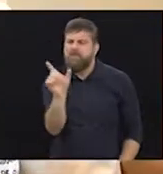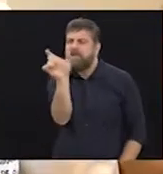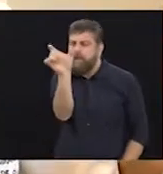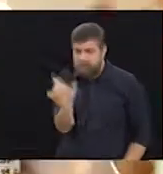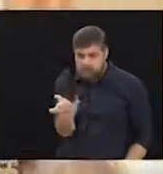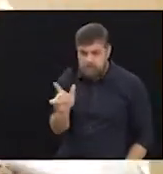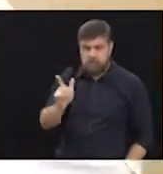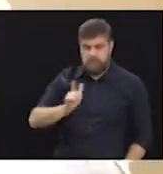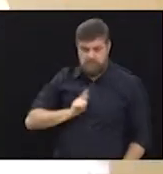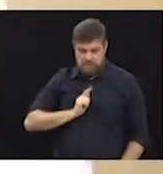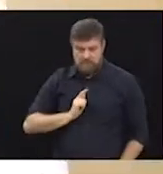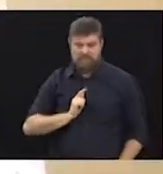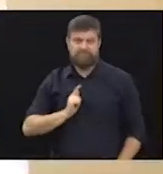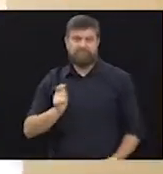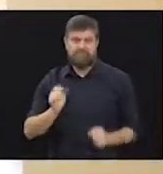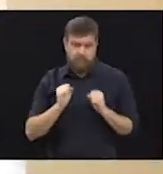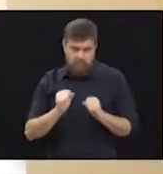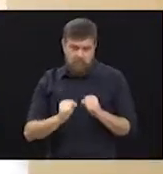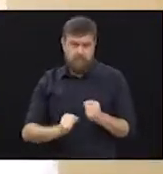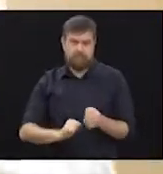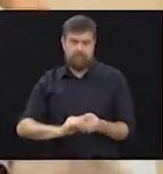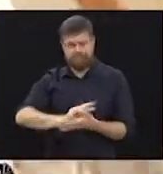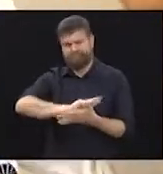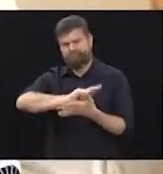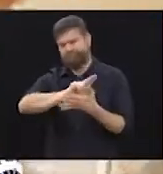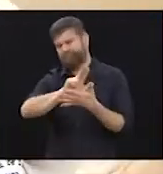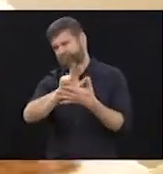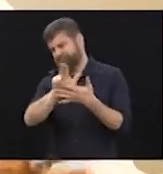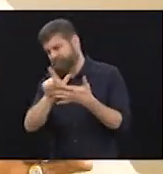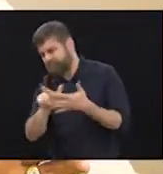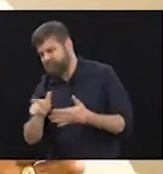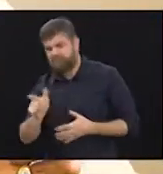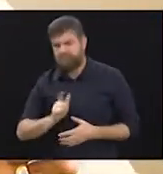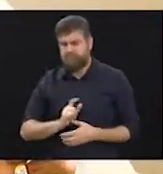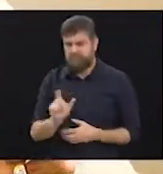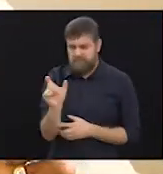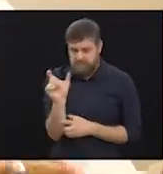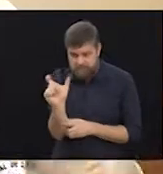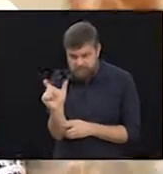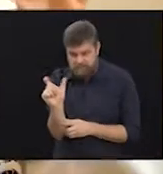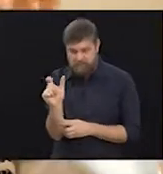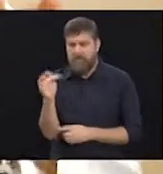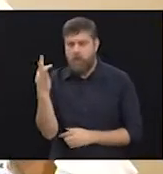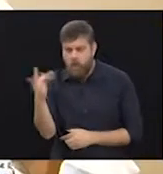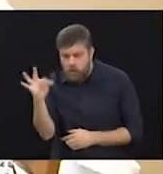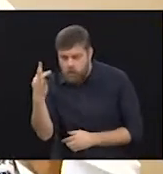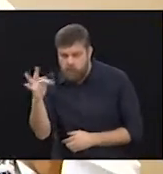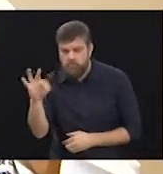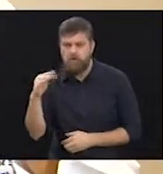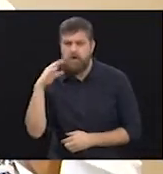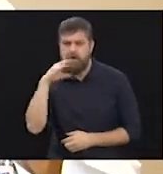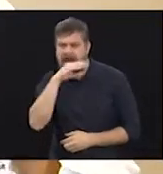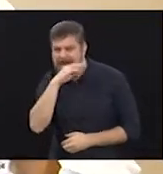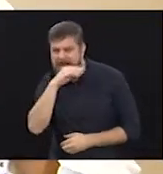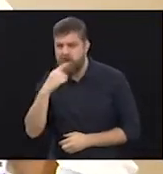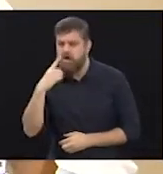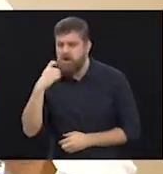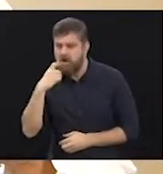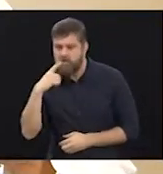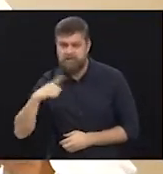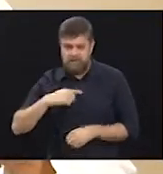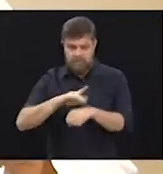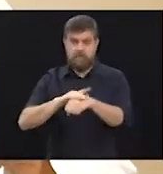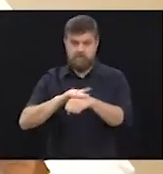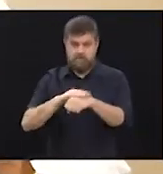reumatismo pode ter vários tipos de doença. Pode ter osteoartrite, pode ter algumas doenças que